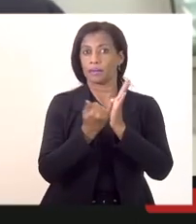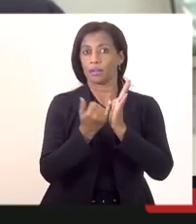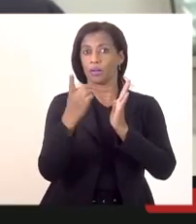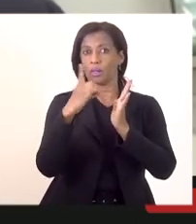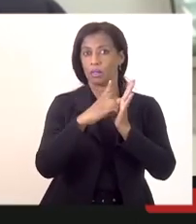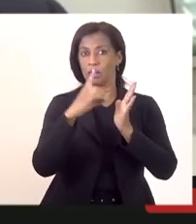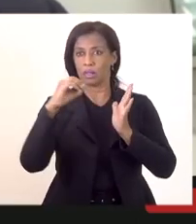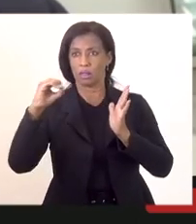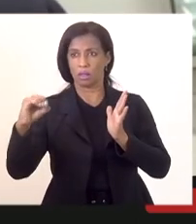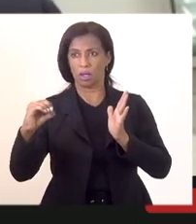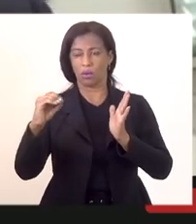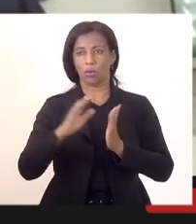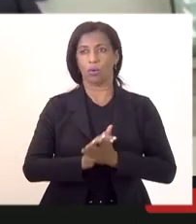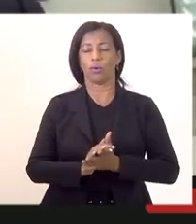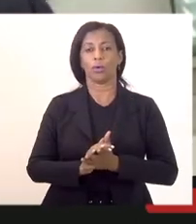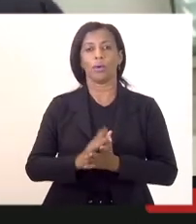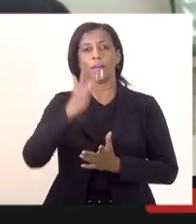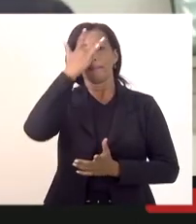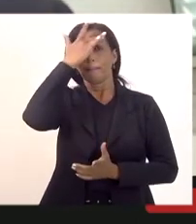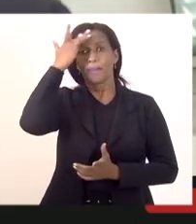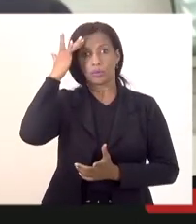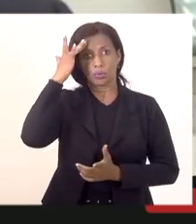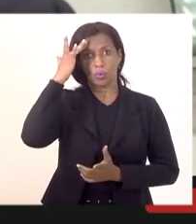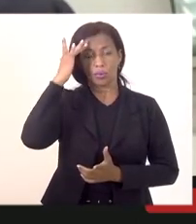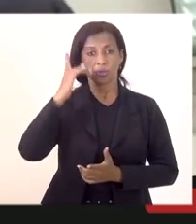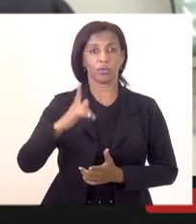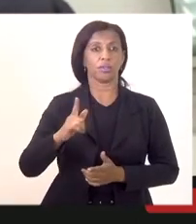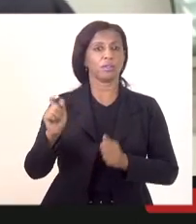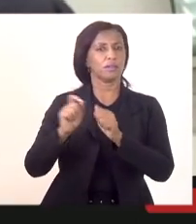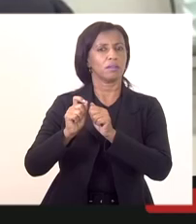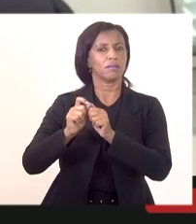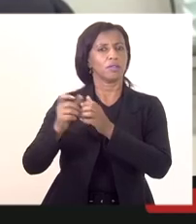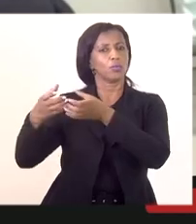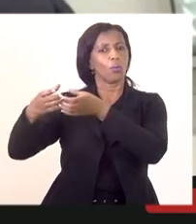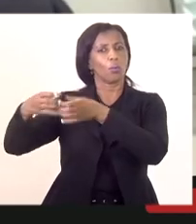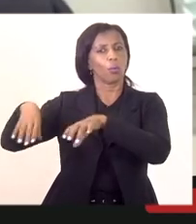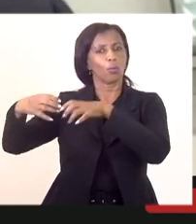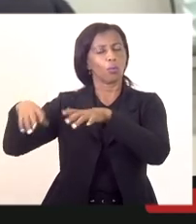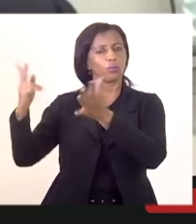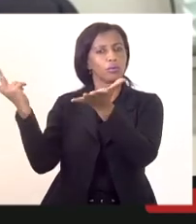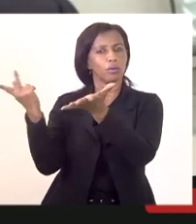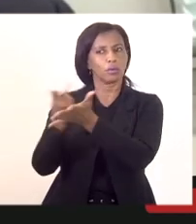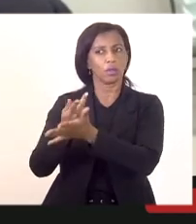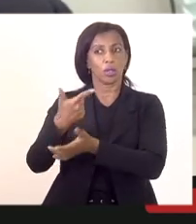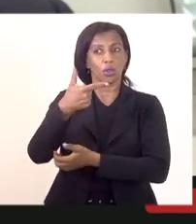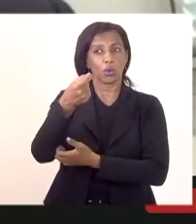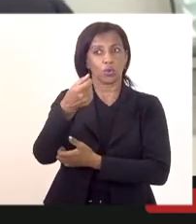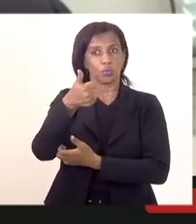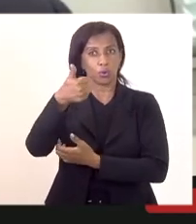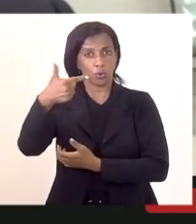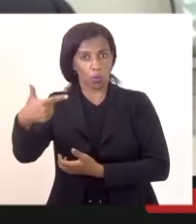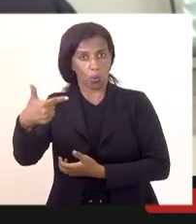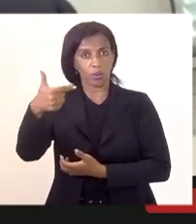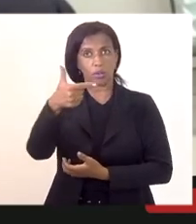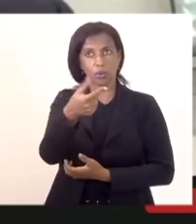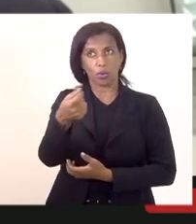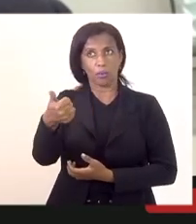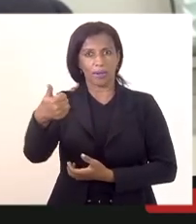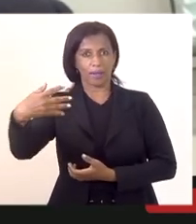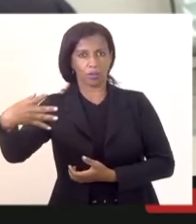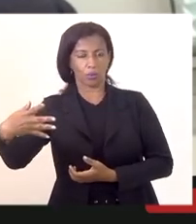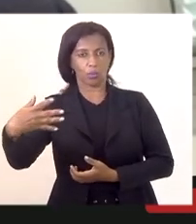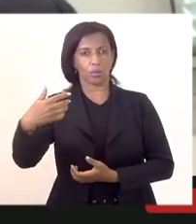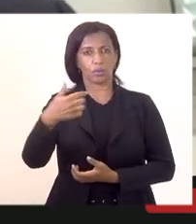relação de candidatos remanescentes dos concursos públicos realizados em 2012, 14 e 15,